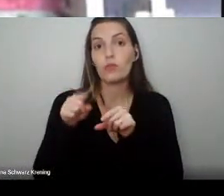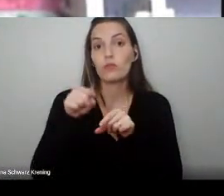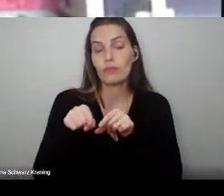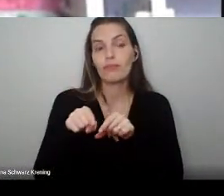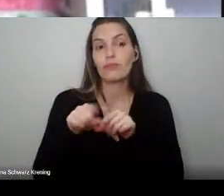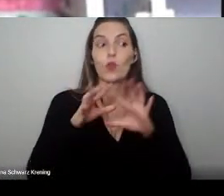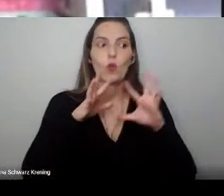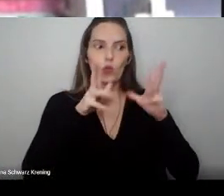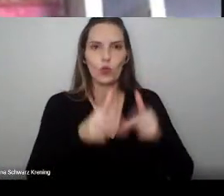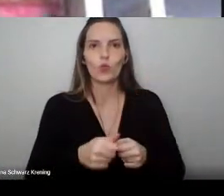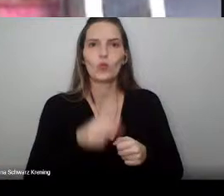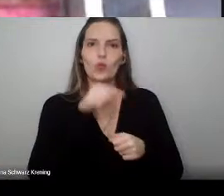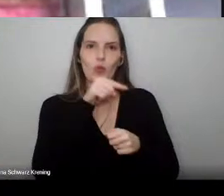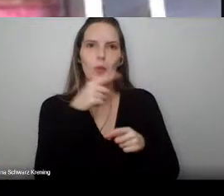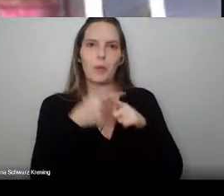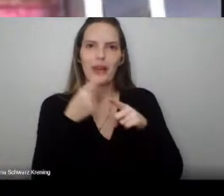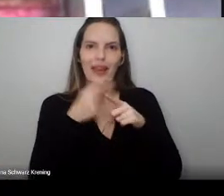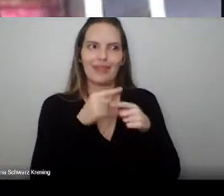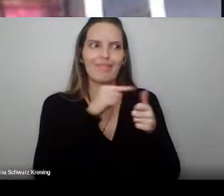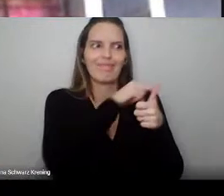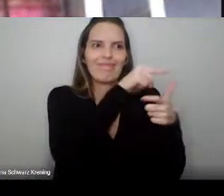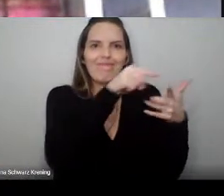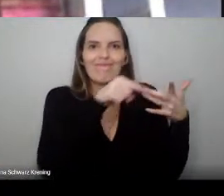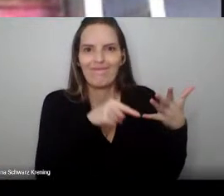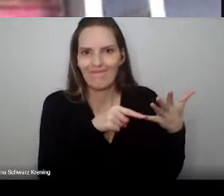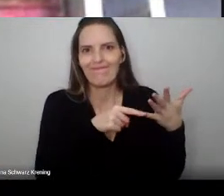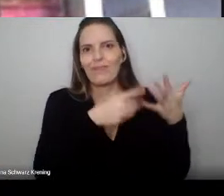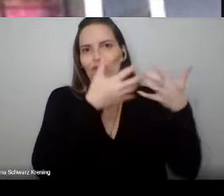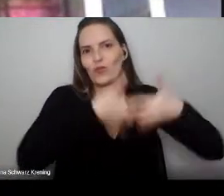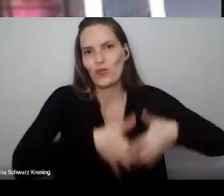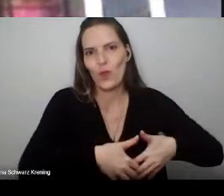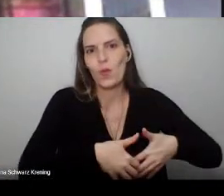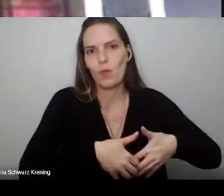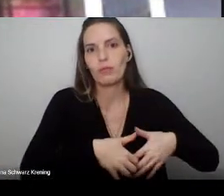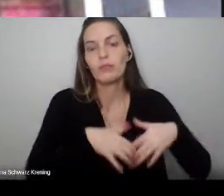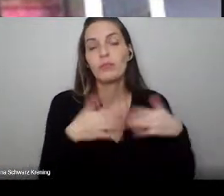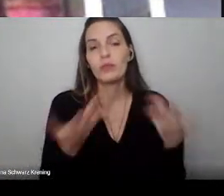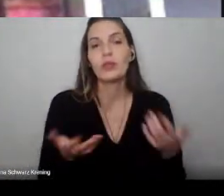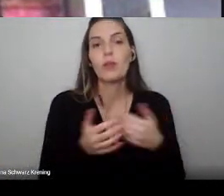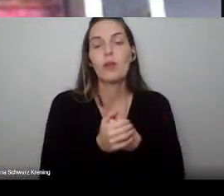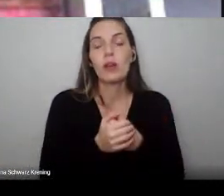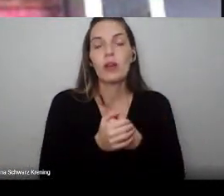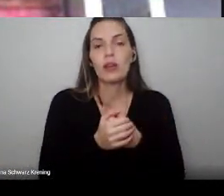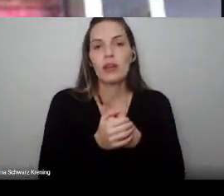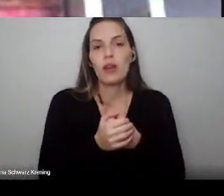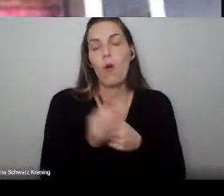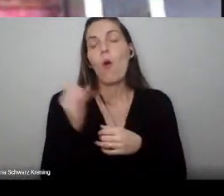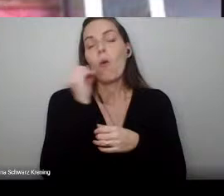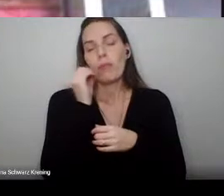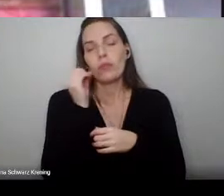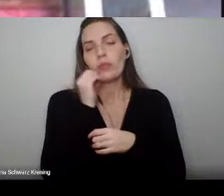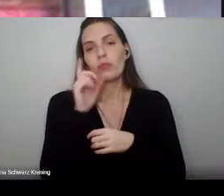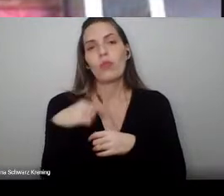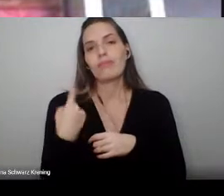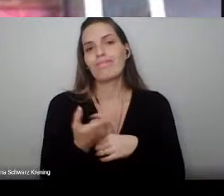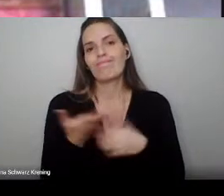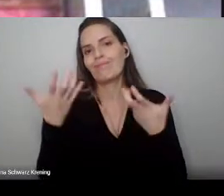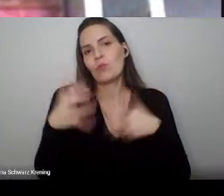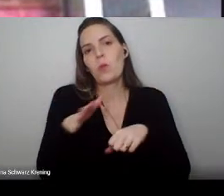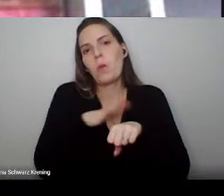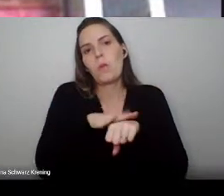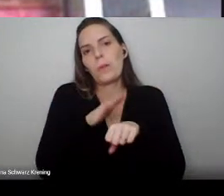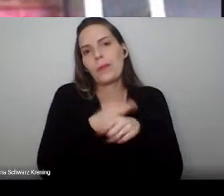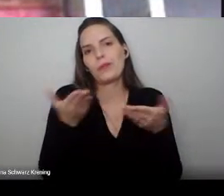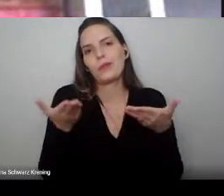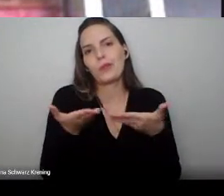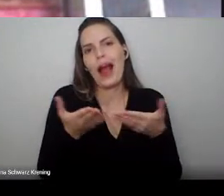coletivo. E claro que eu acho, assim, óbvio que a gente não queria estar vivendo esse momento dessa forma,